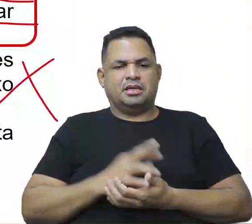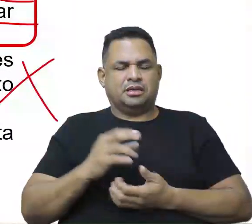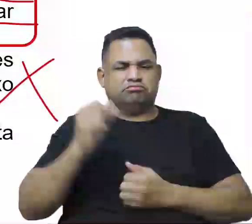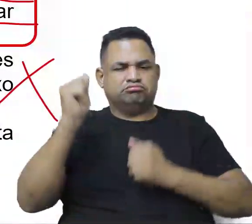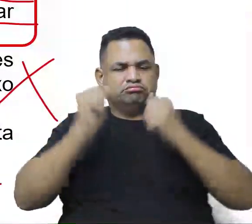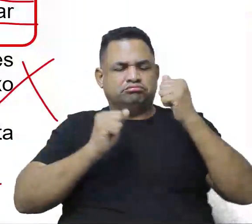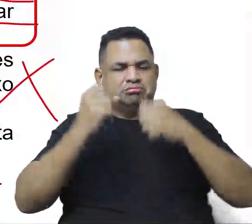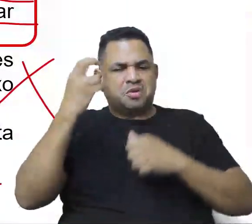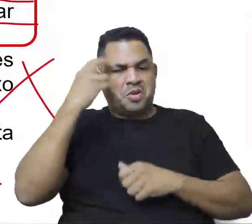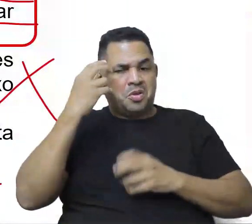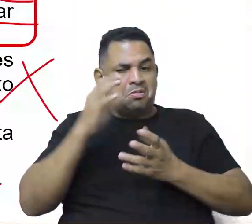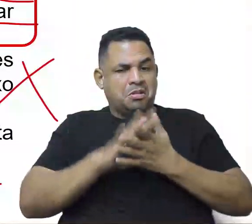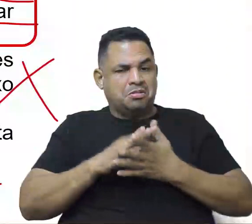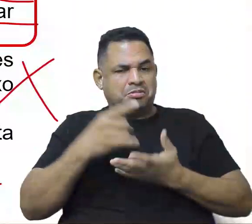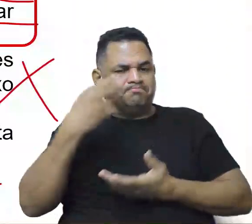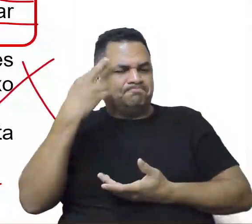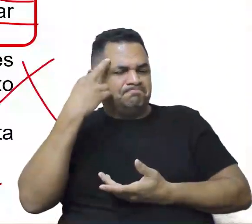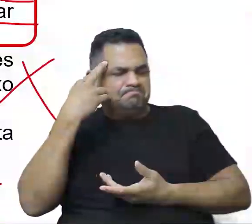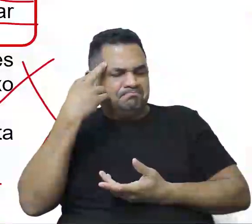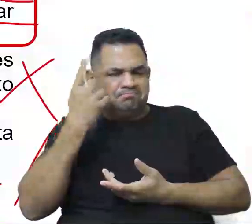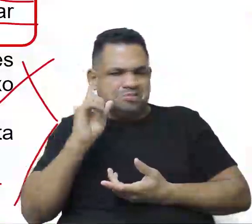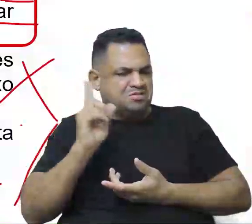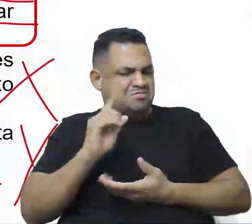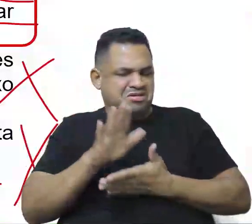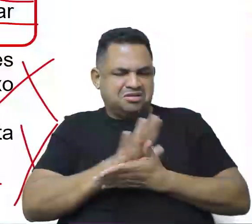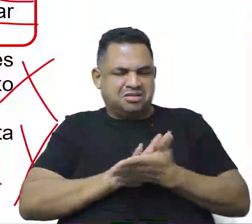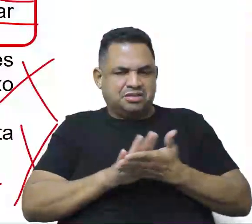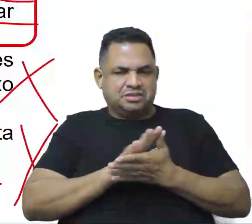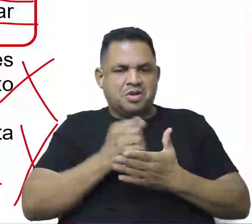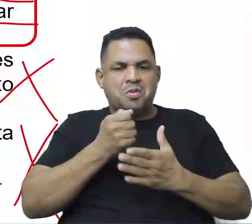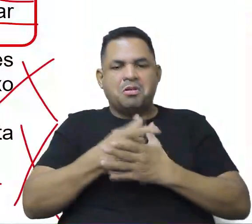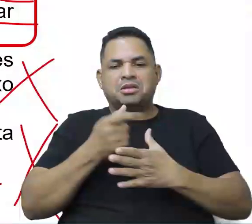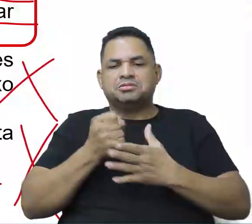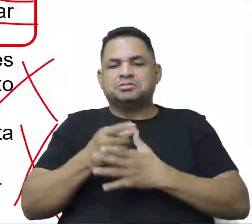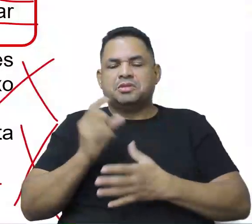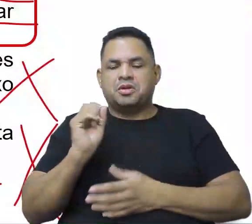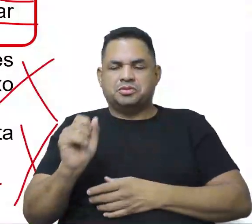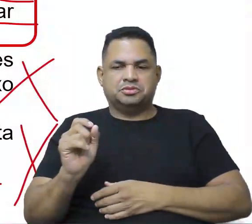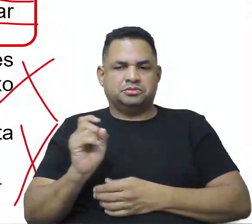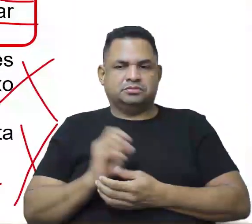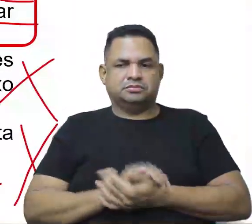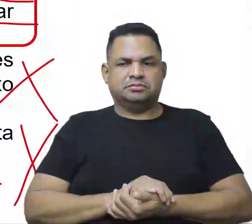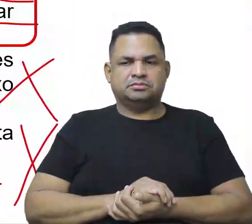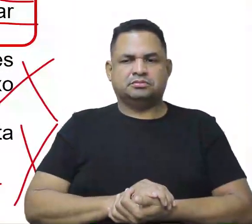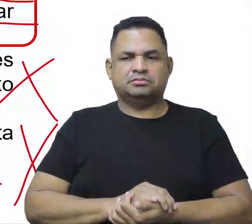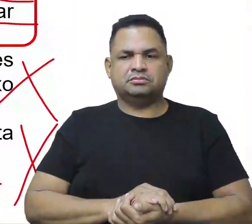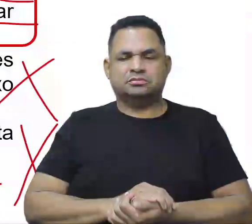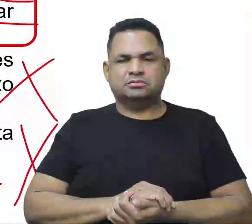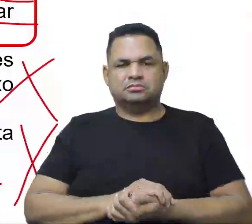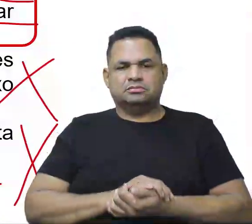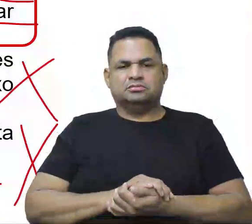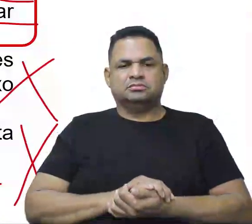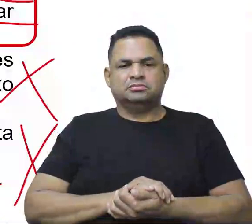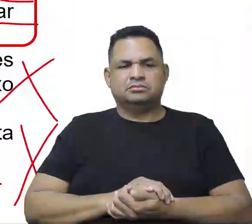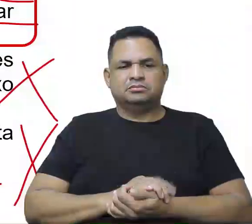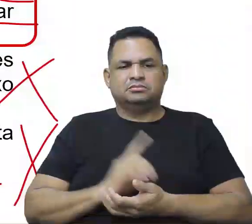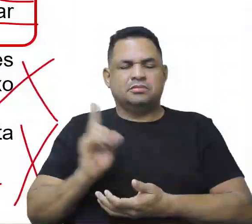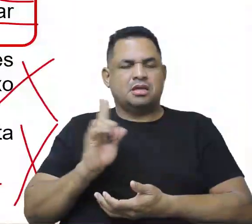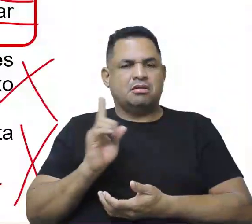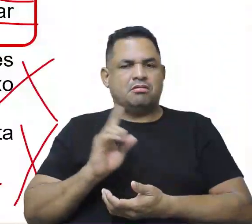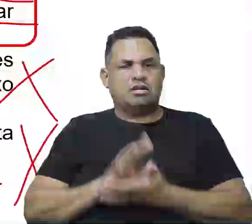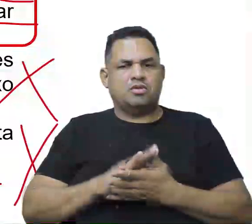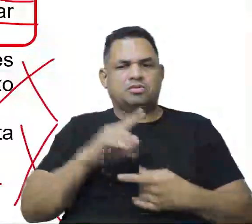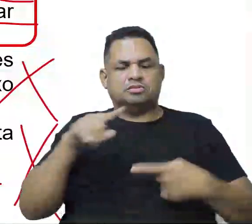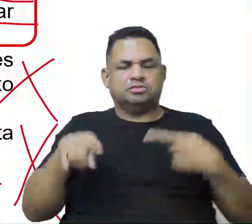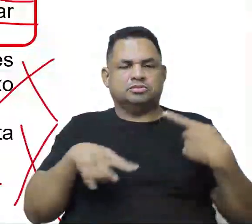o indivíduo não reflete nada, ele só compra, ele faz com que ele só compre, né? Não, não, não é o papel da